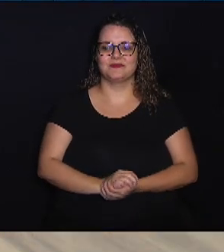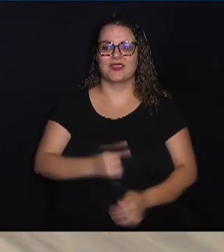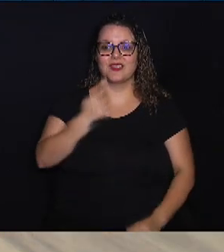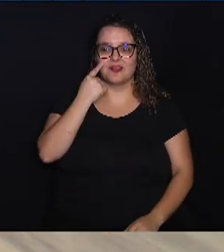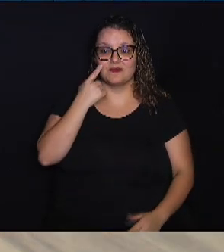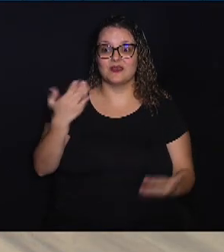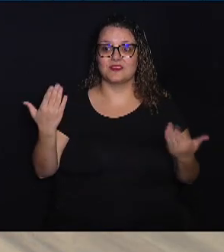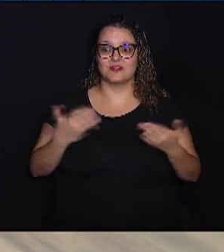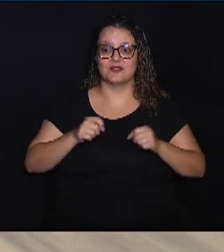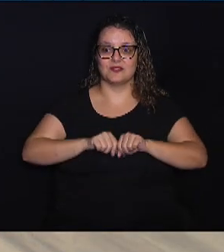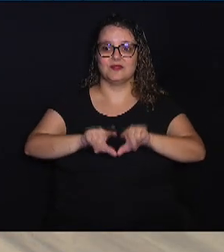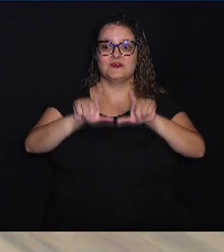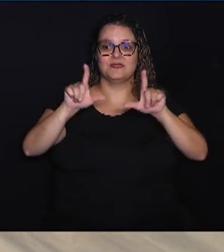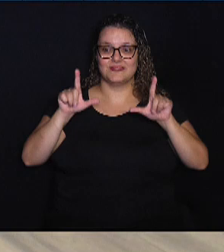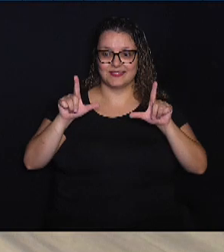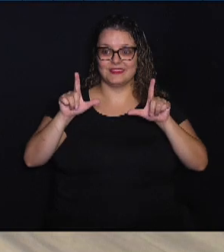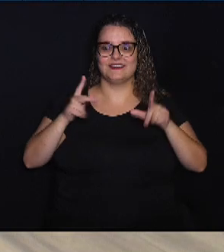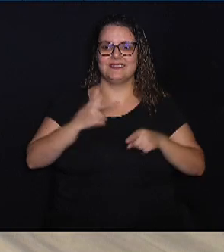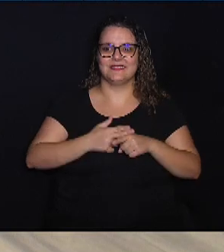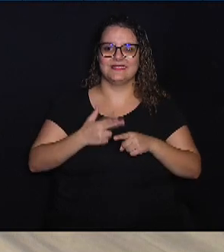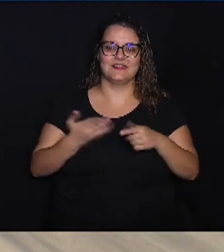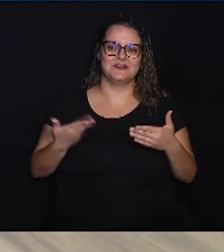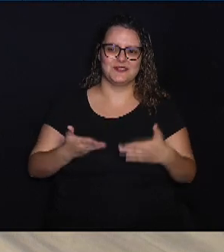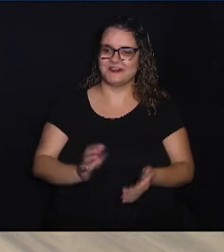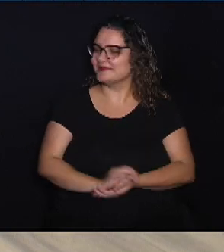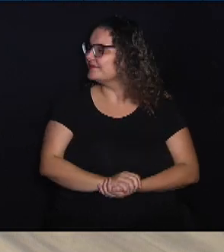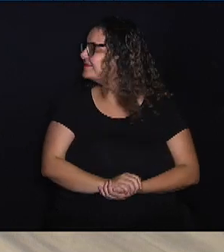agora os destaques da edição de hoje.